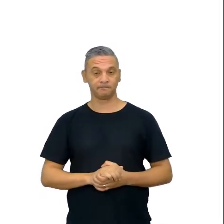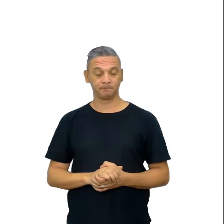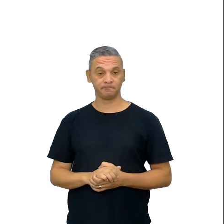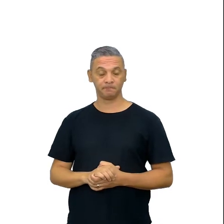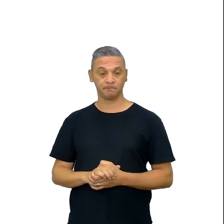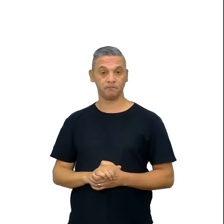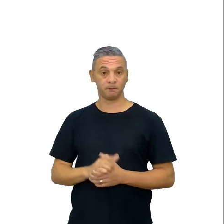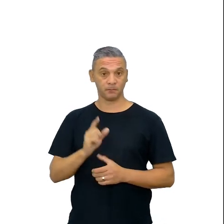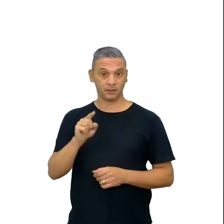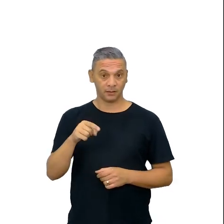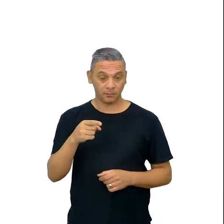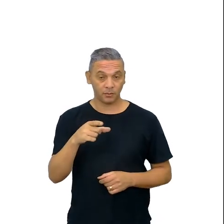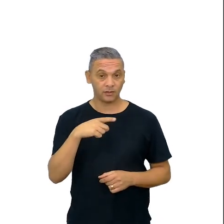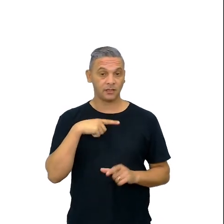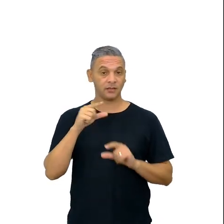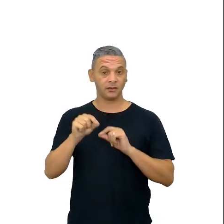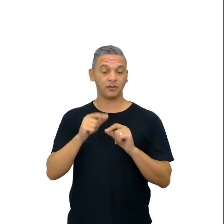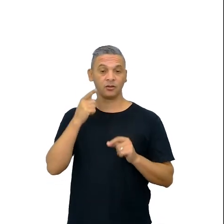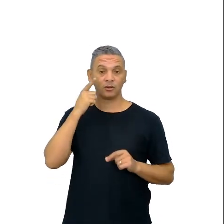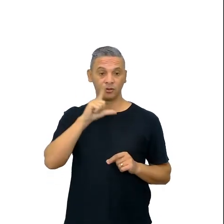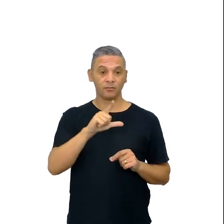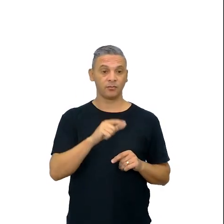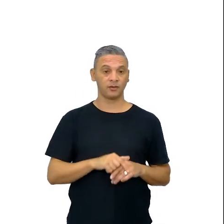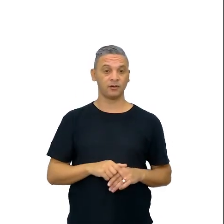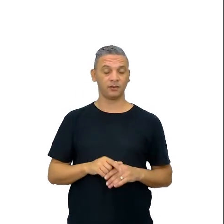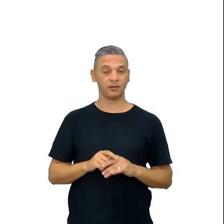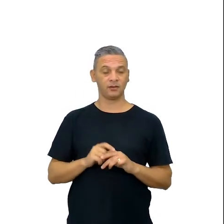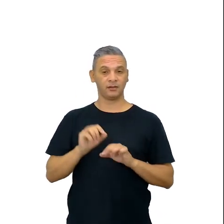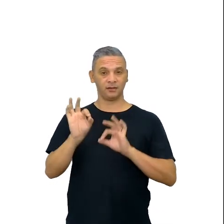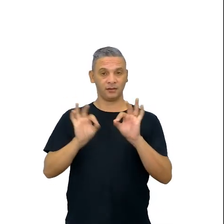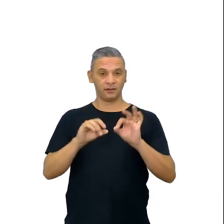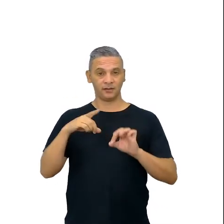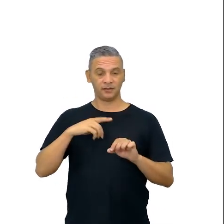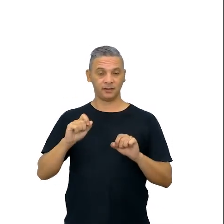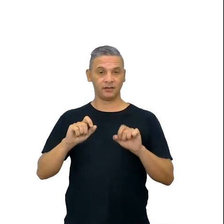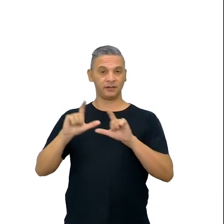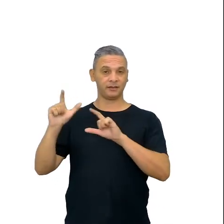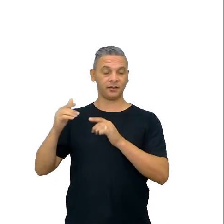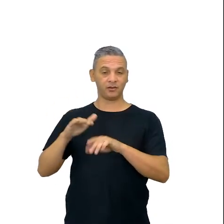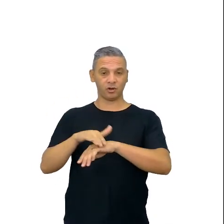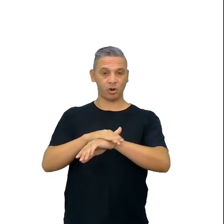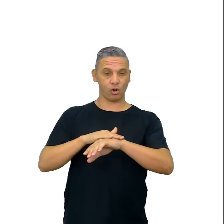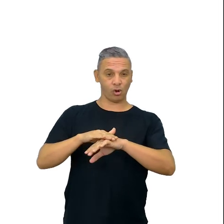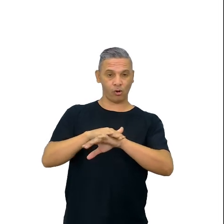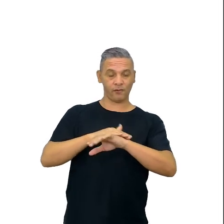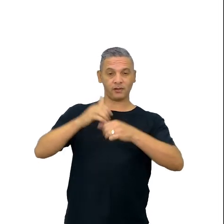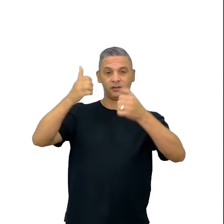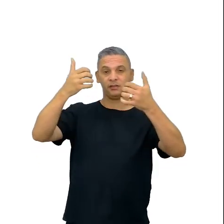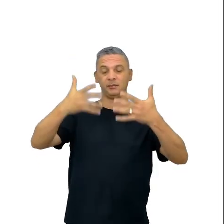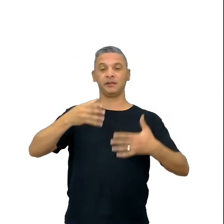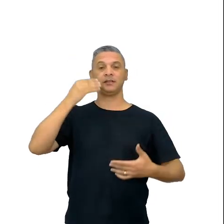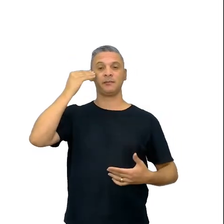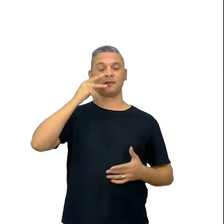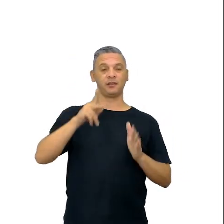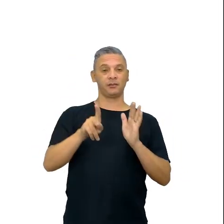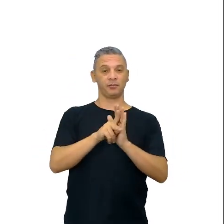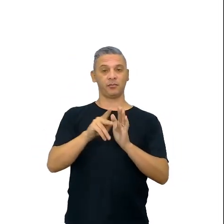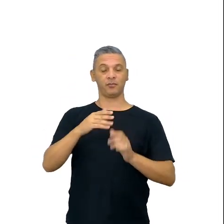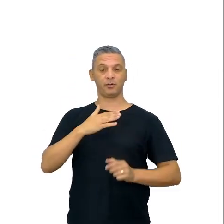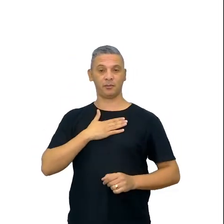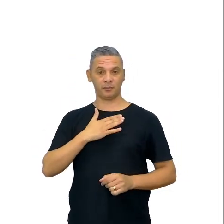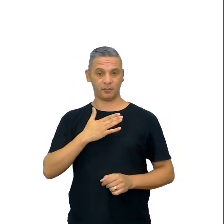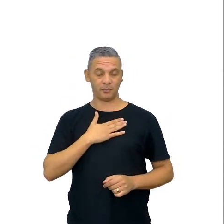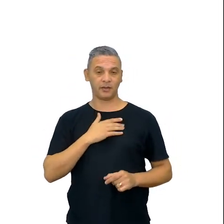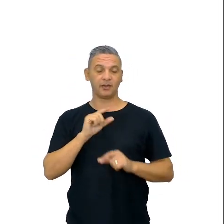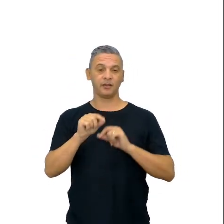depois vai ter um momento que eu vou até descer os slides para conversar um pouquinho com vocês, contar algumas experiências minhas, a gente está tendo